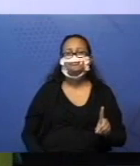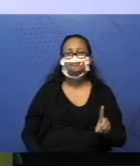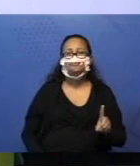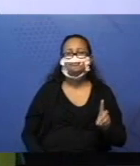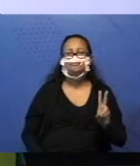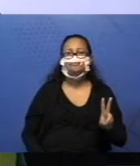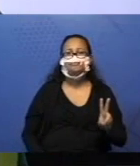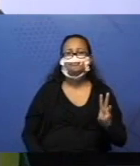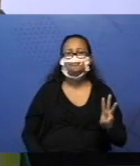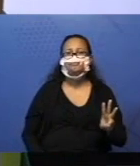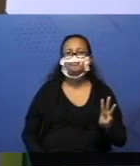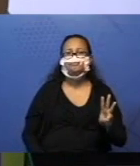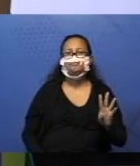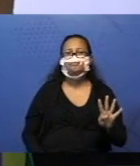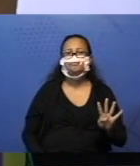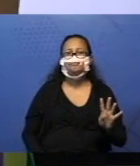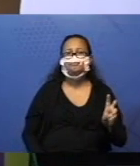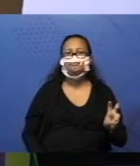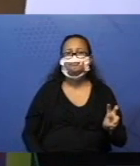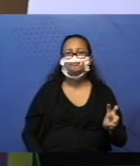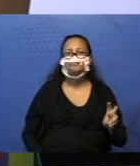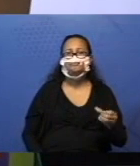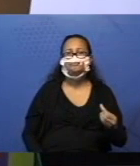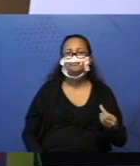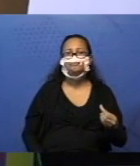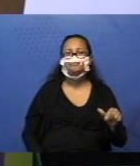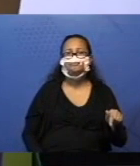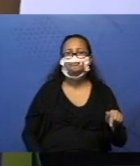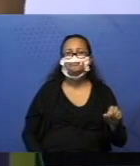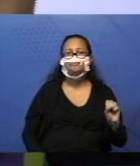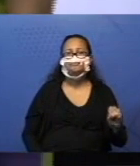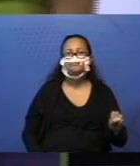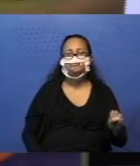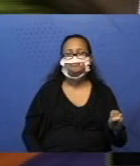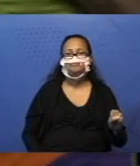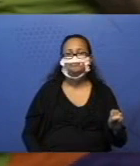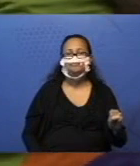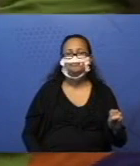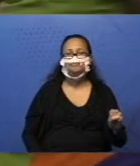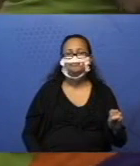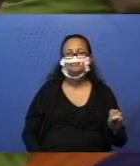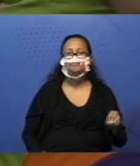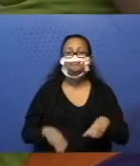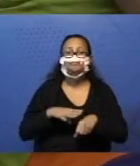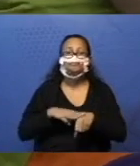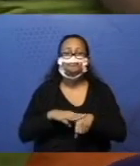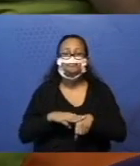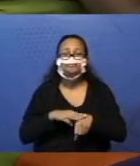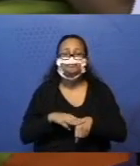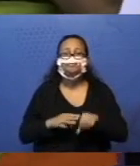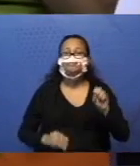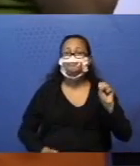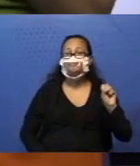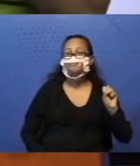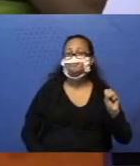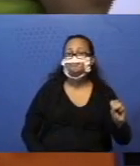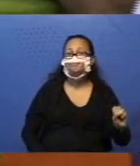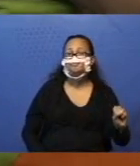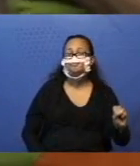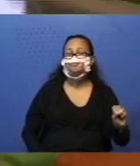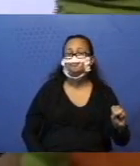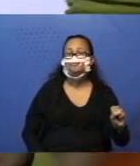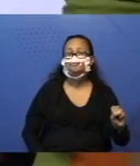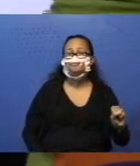1, 2, 3, 4, 5, 6, 7, 8. Eu já peguei uma barrinha de valor